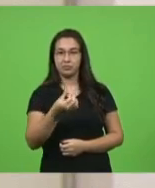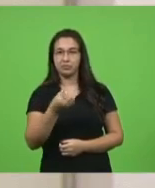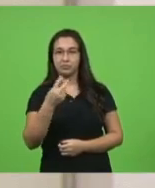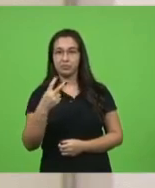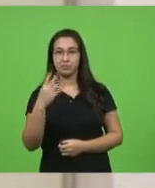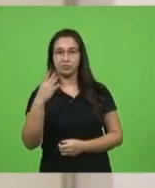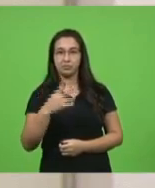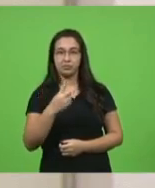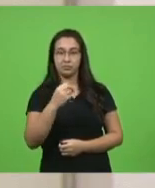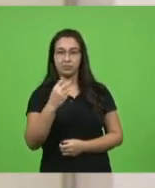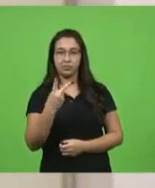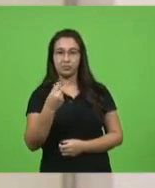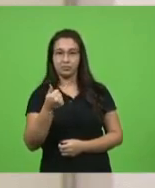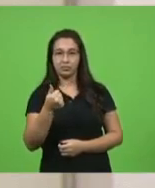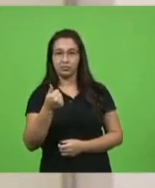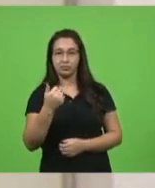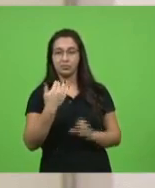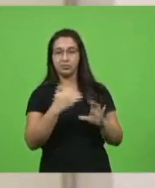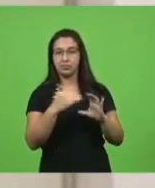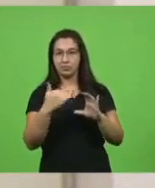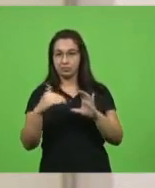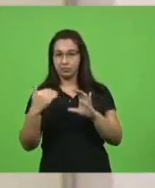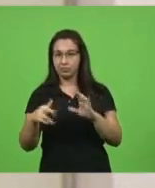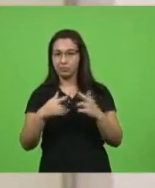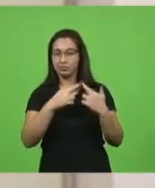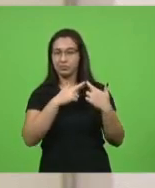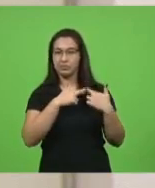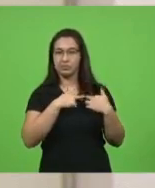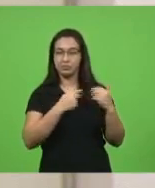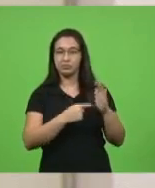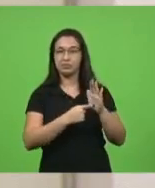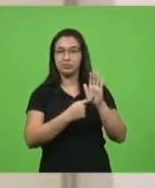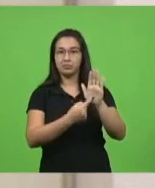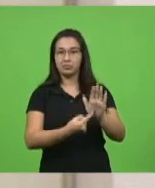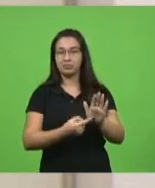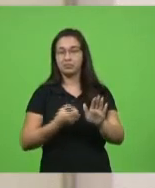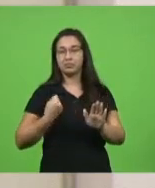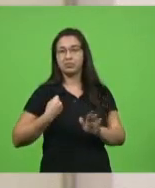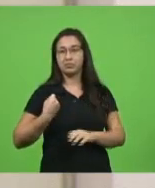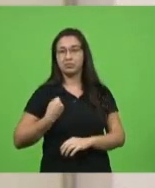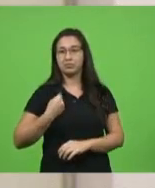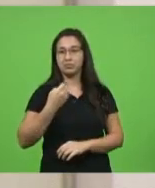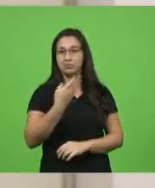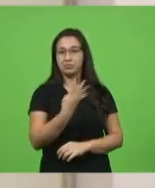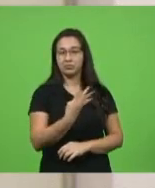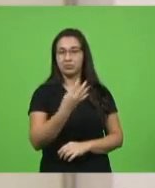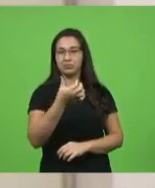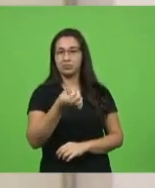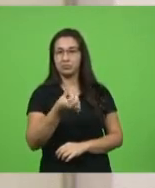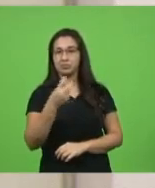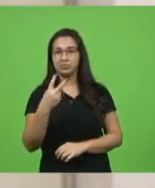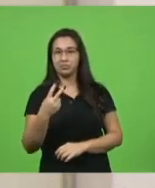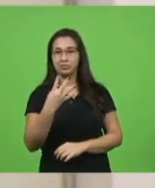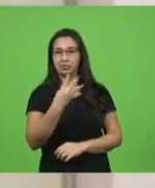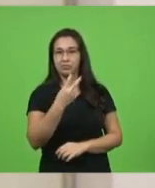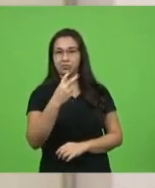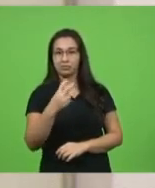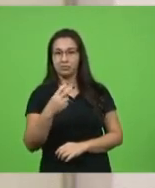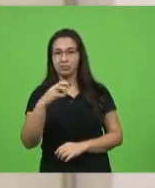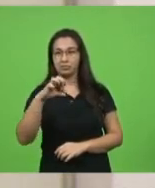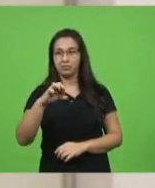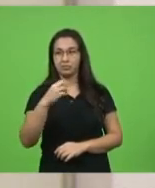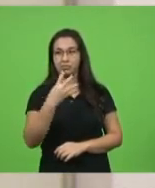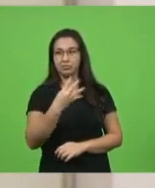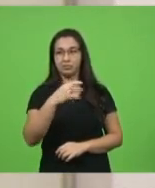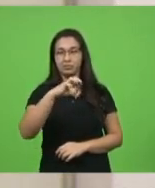e comunicou que encaminhará aos destinatários as indicações números 462 a 492